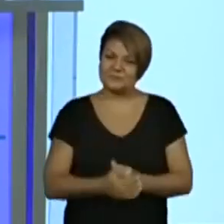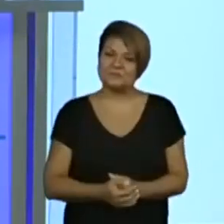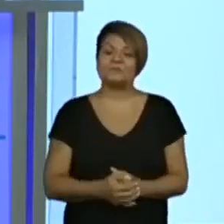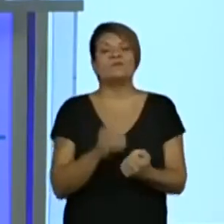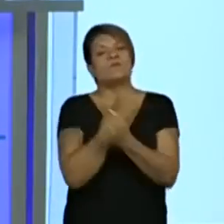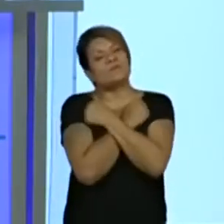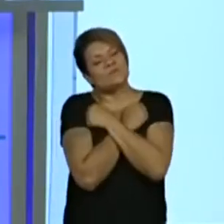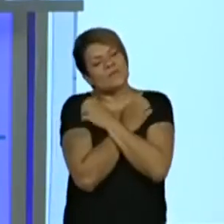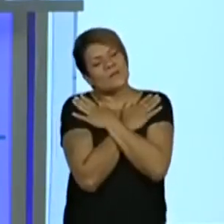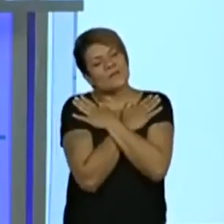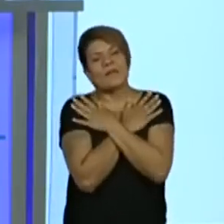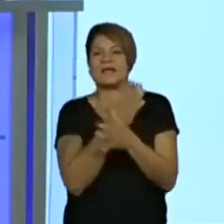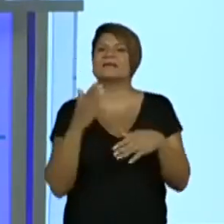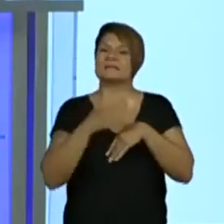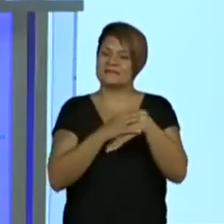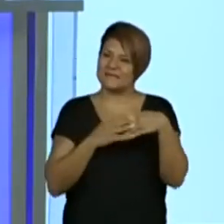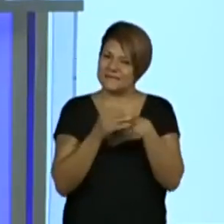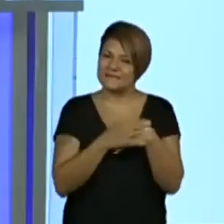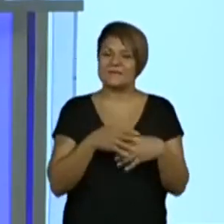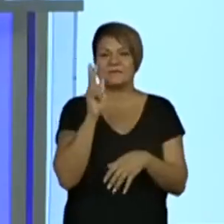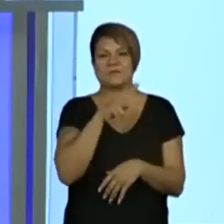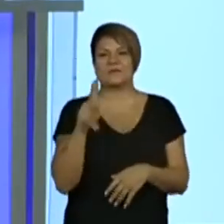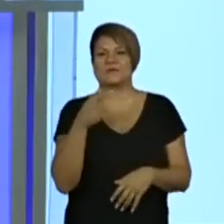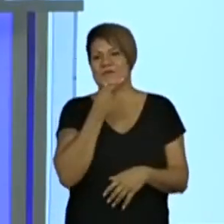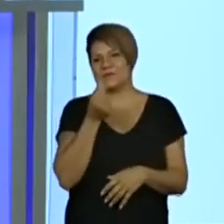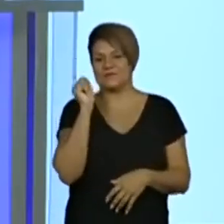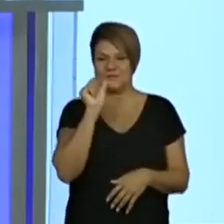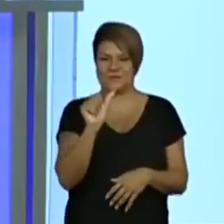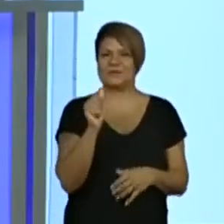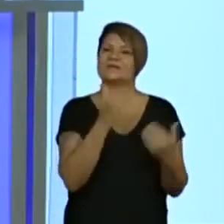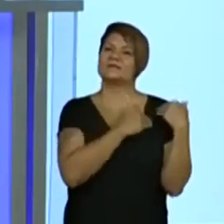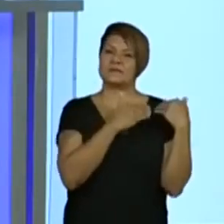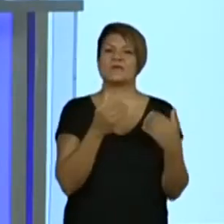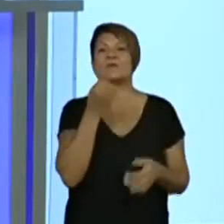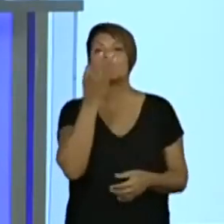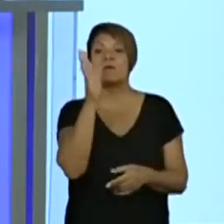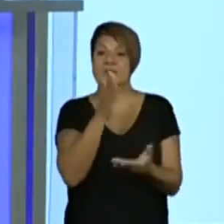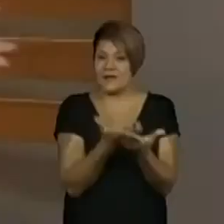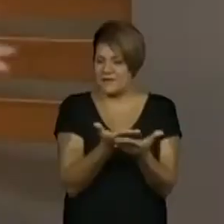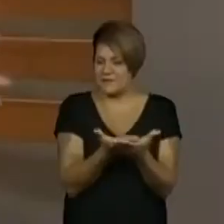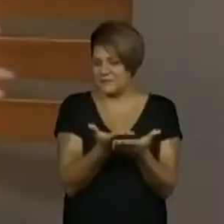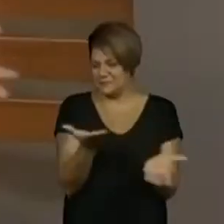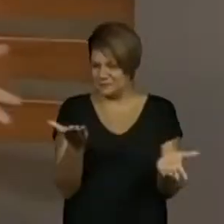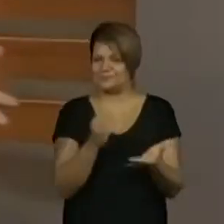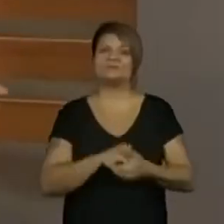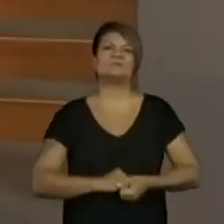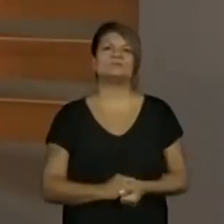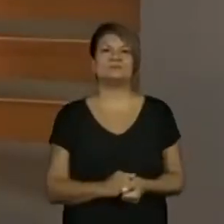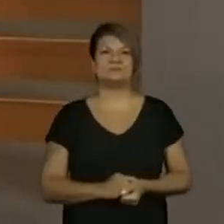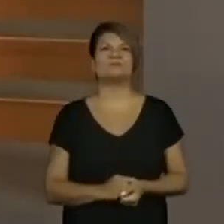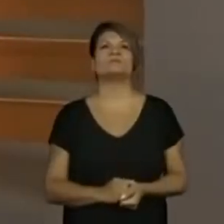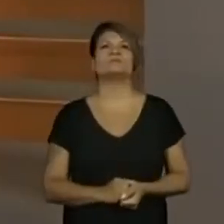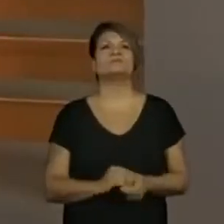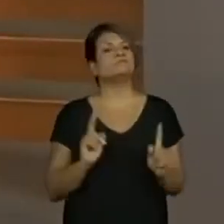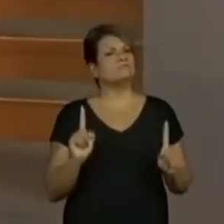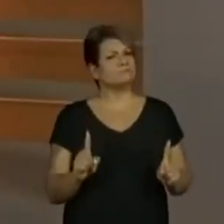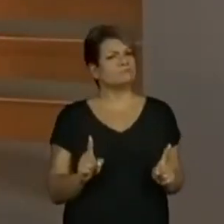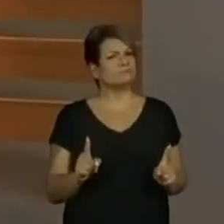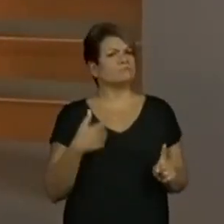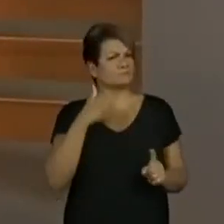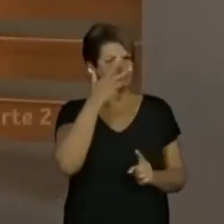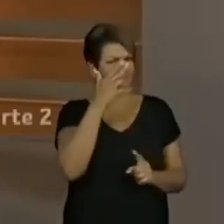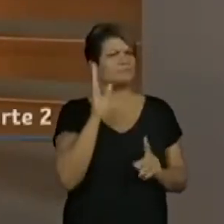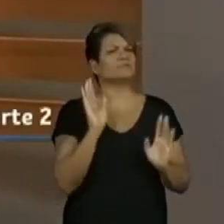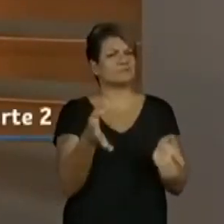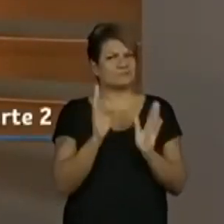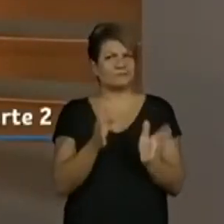nosso abraço carinhoso a professores, professoras e responsáveis. Boa aula, professora Ana Paula. Para nós, né? E eu acho que eles devem